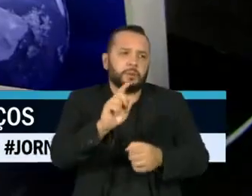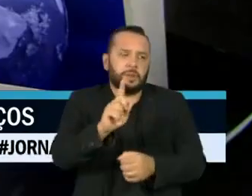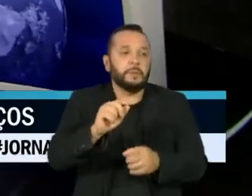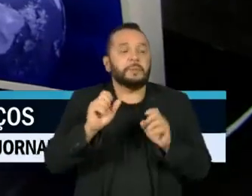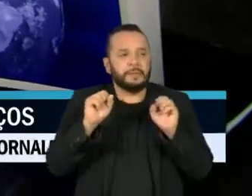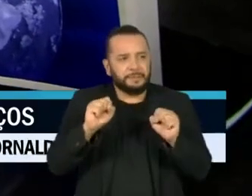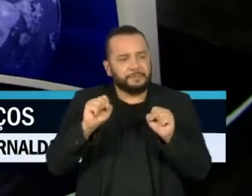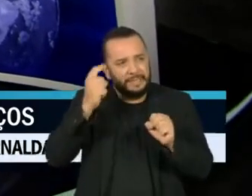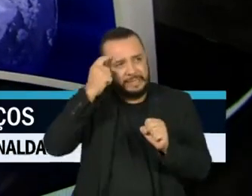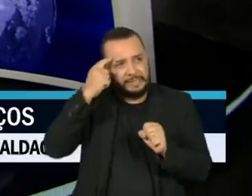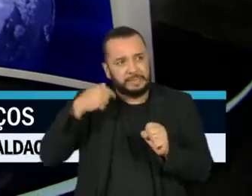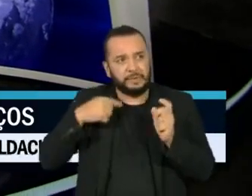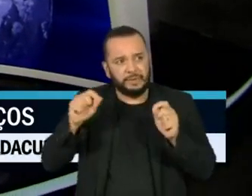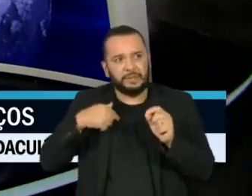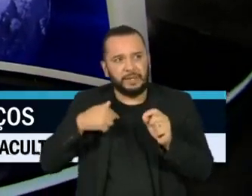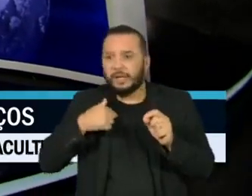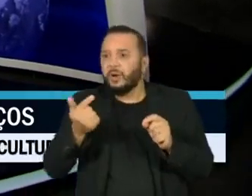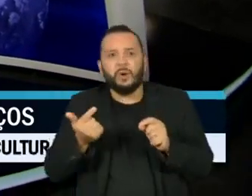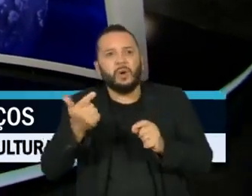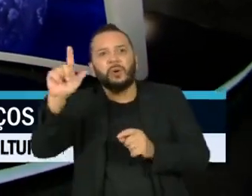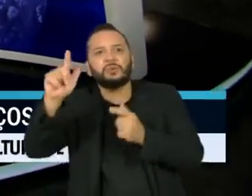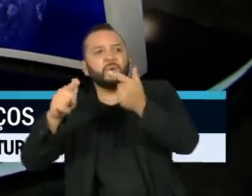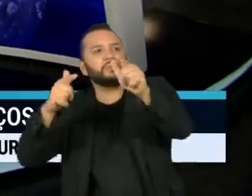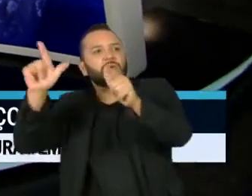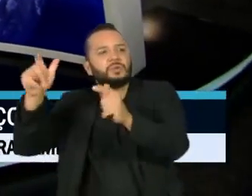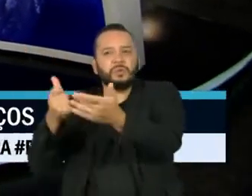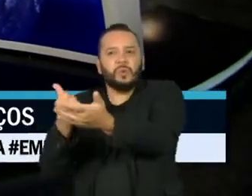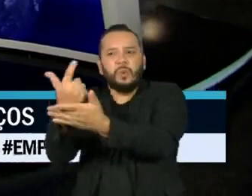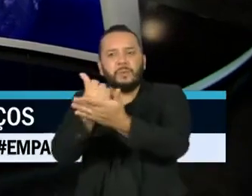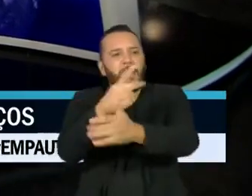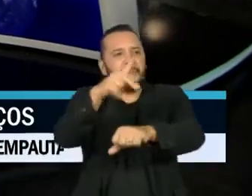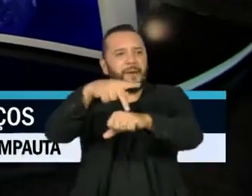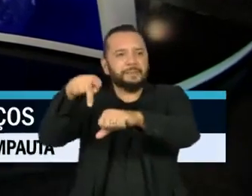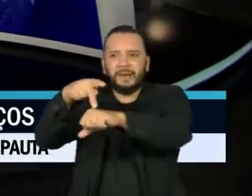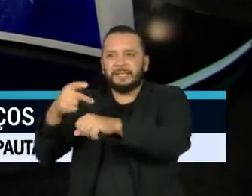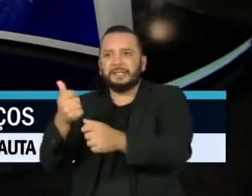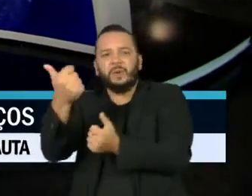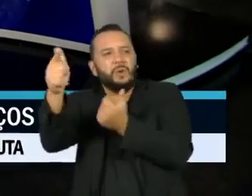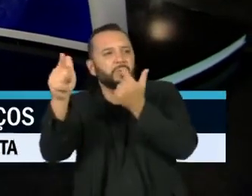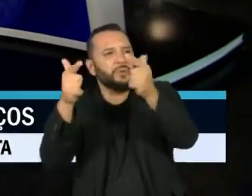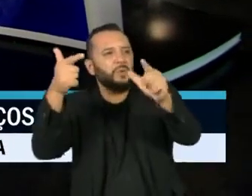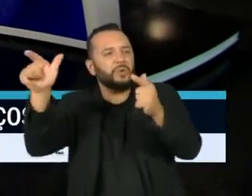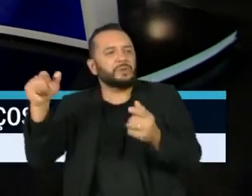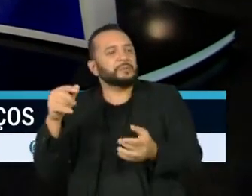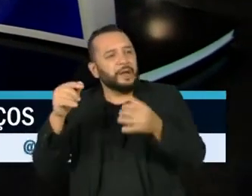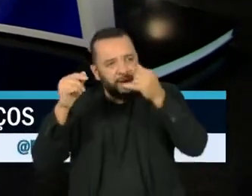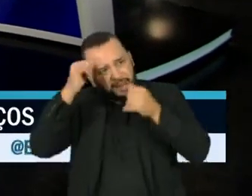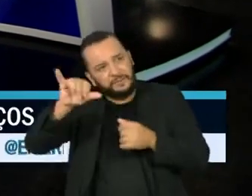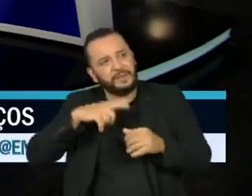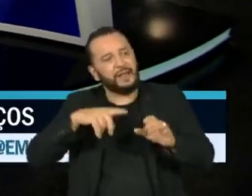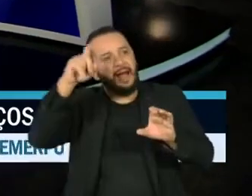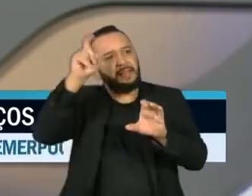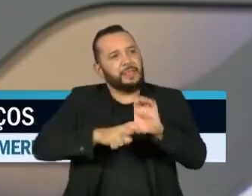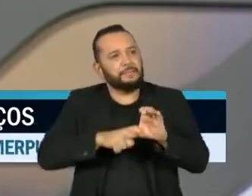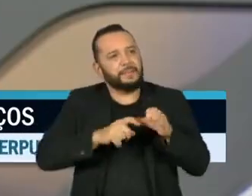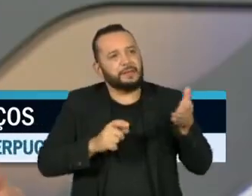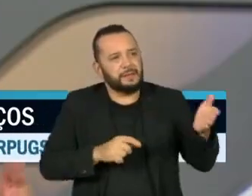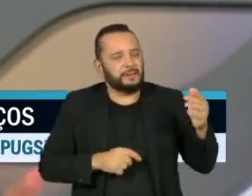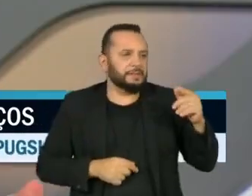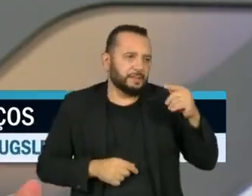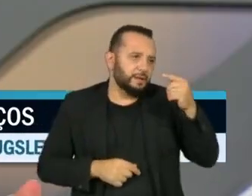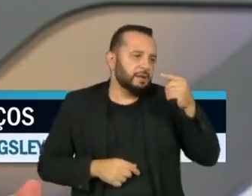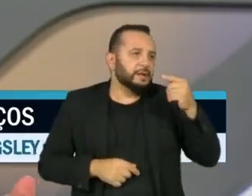exatamente para fazer essa mudança e ter menos dependência da atuação da